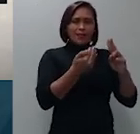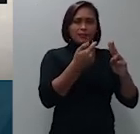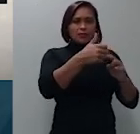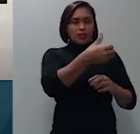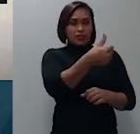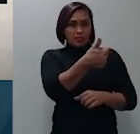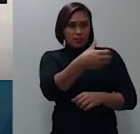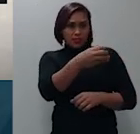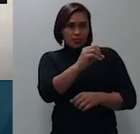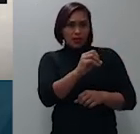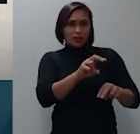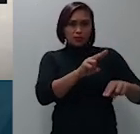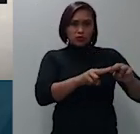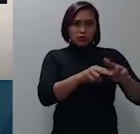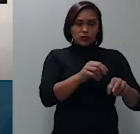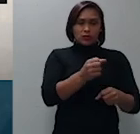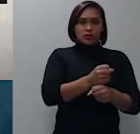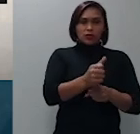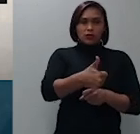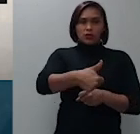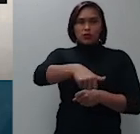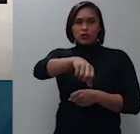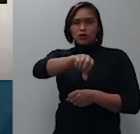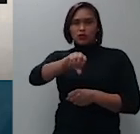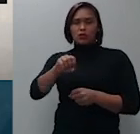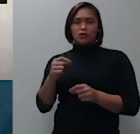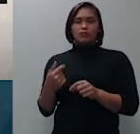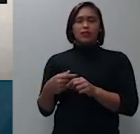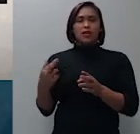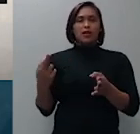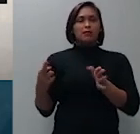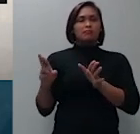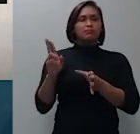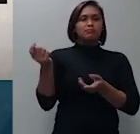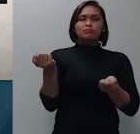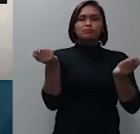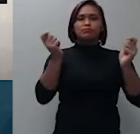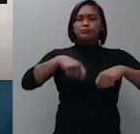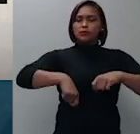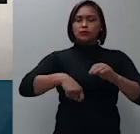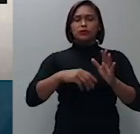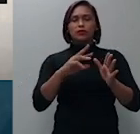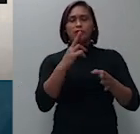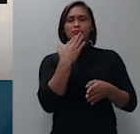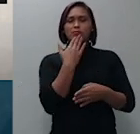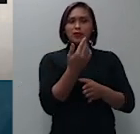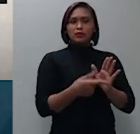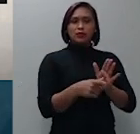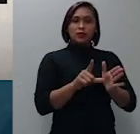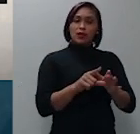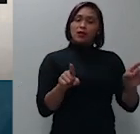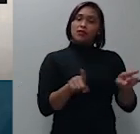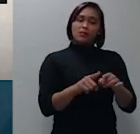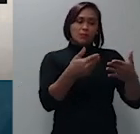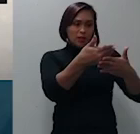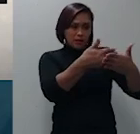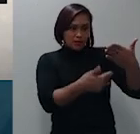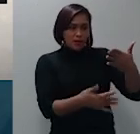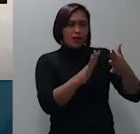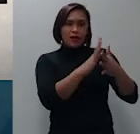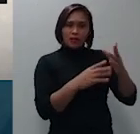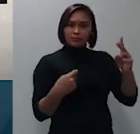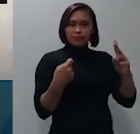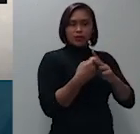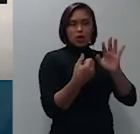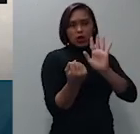deixando de se insurgir pelo recurso cabelo ademais com quanto a agravante tenha protocolado petição